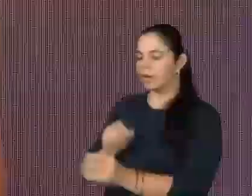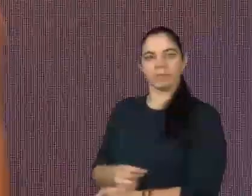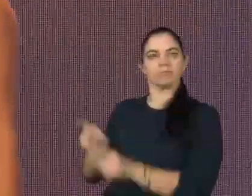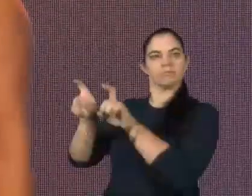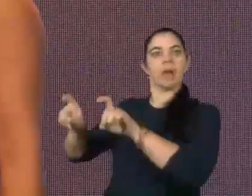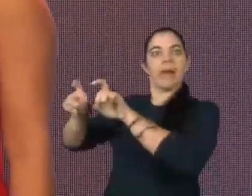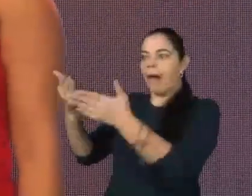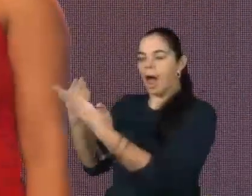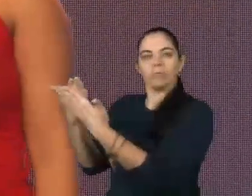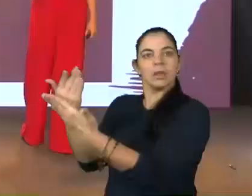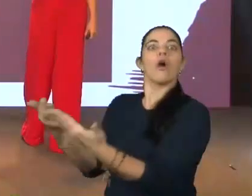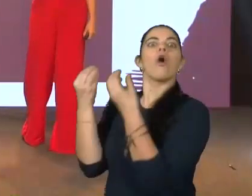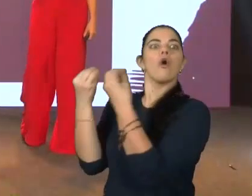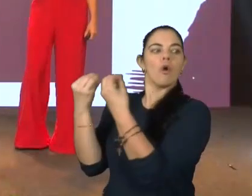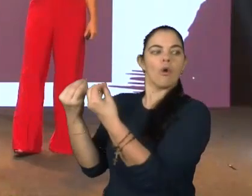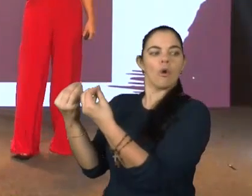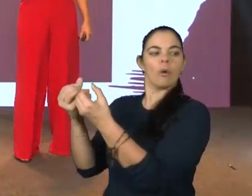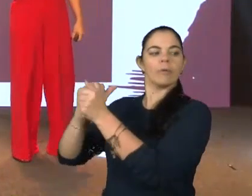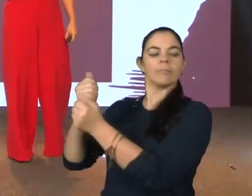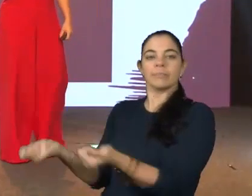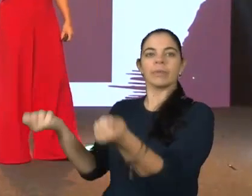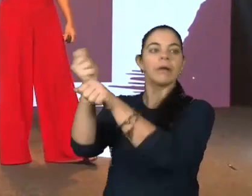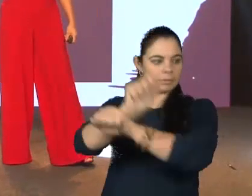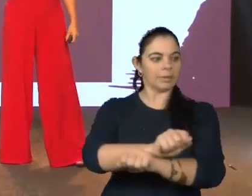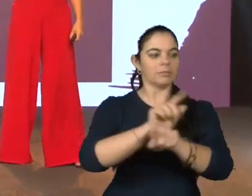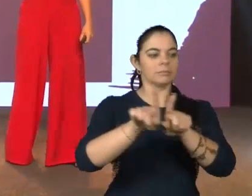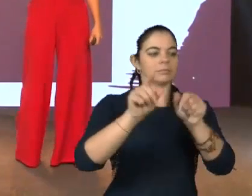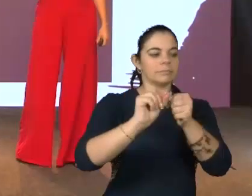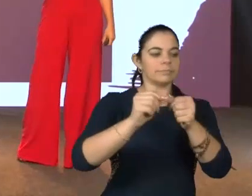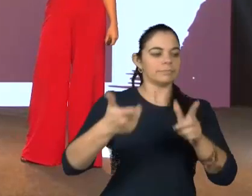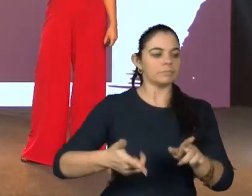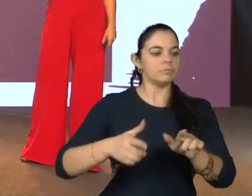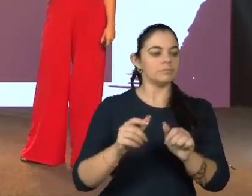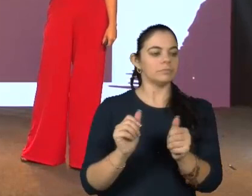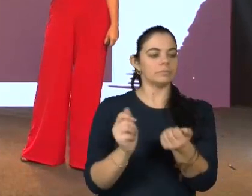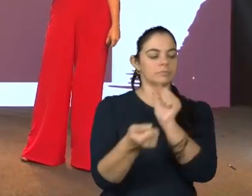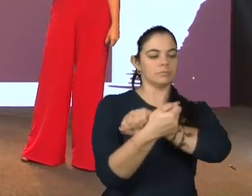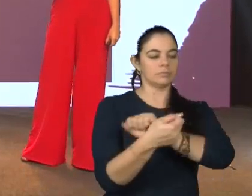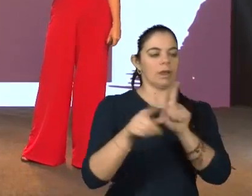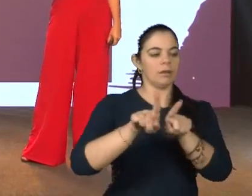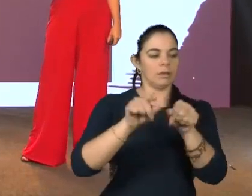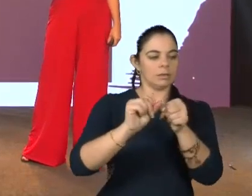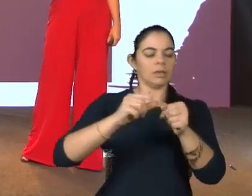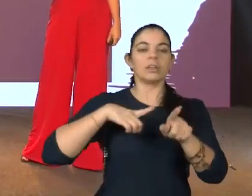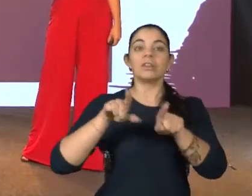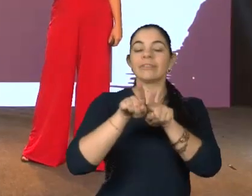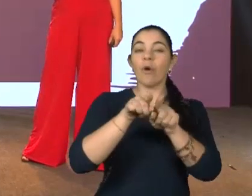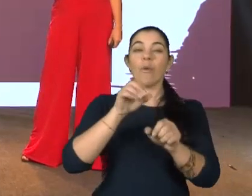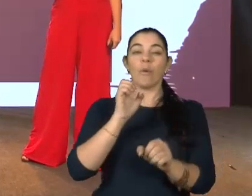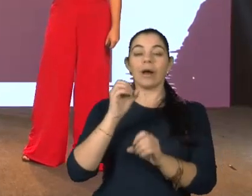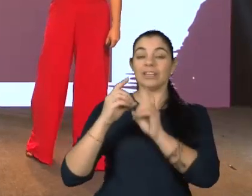dor? Como é que nós íamos encontrar soluções na modalidade EAD, na perspectiva da